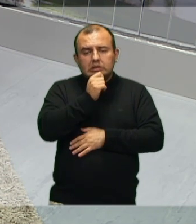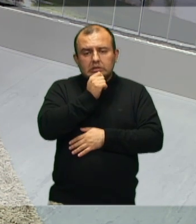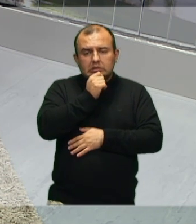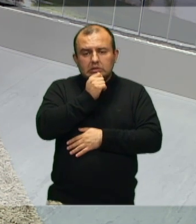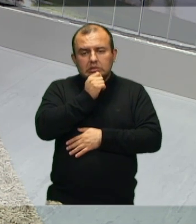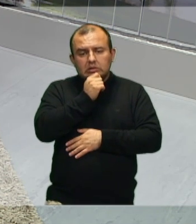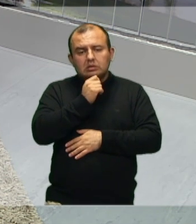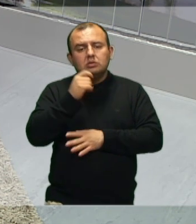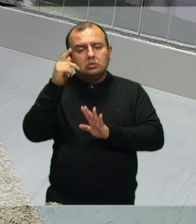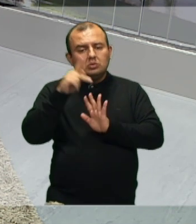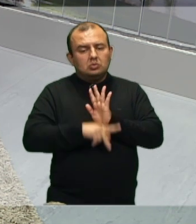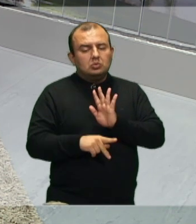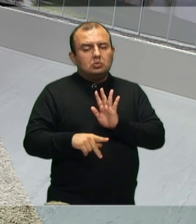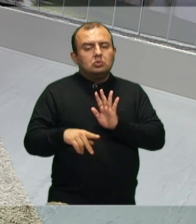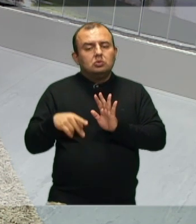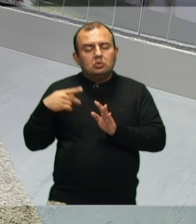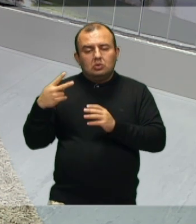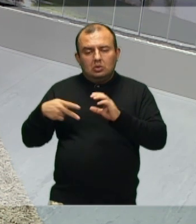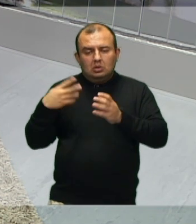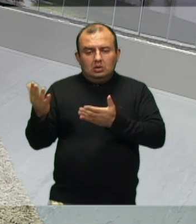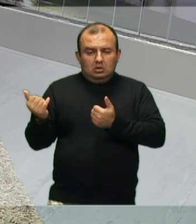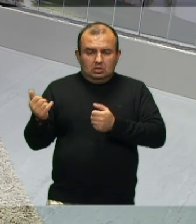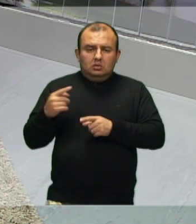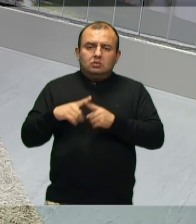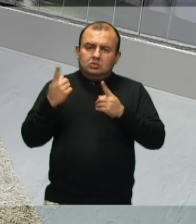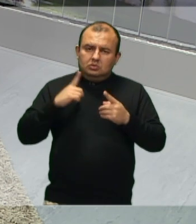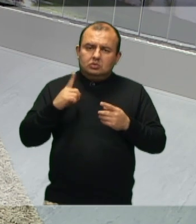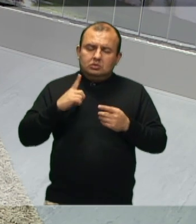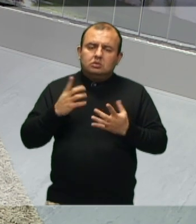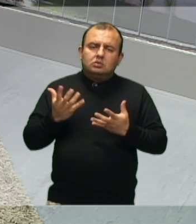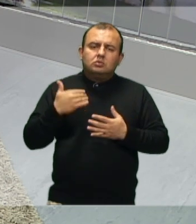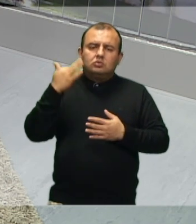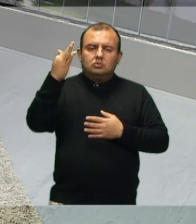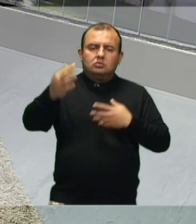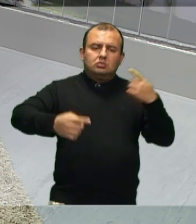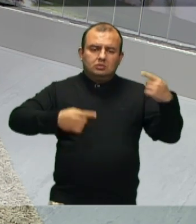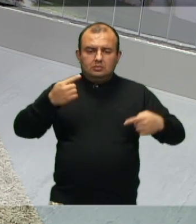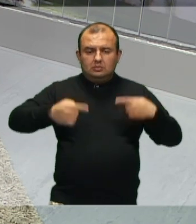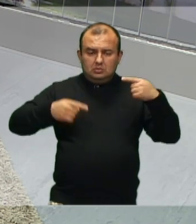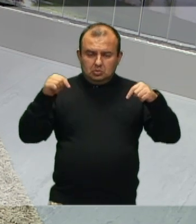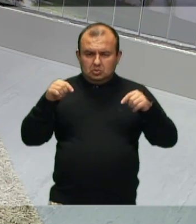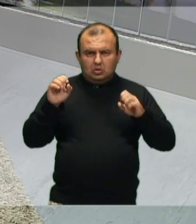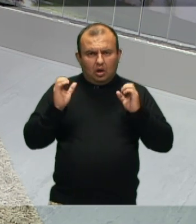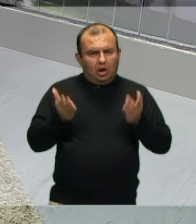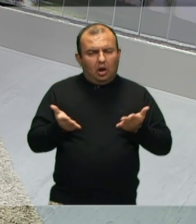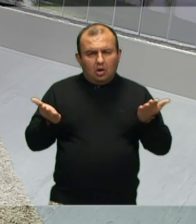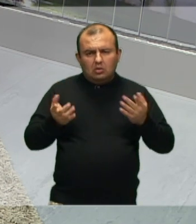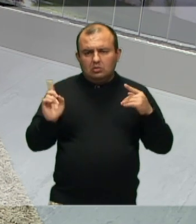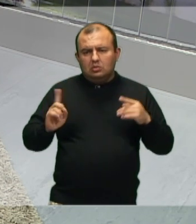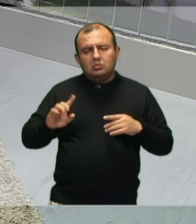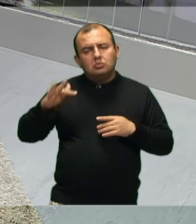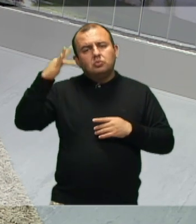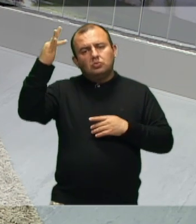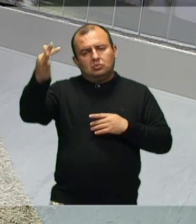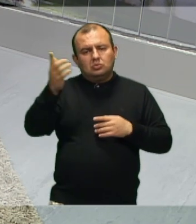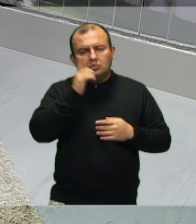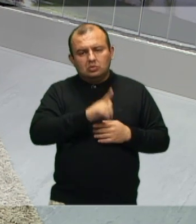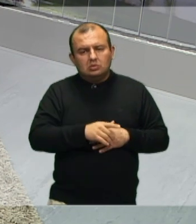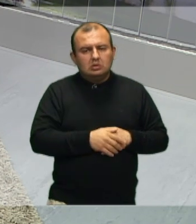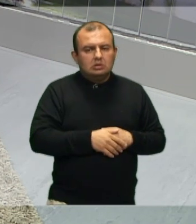Vereadores, para o projeto Câmara Mirim, mas que você pretende discutir, se não puder agora, ou deixar encaminhado futuramente?